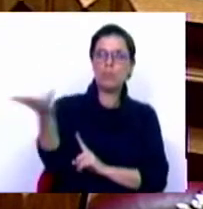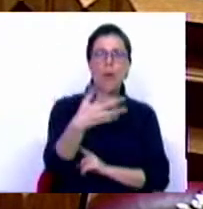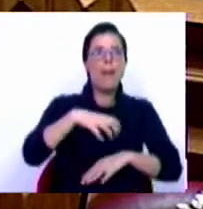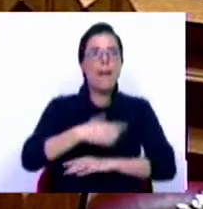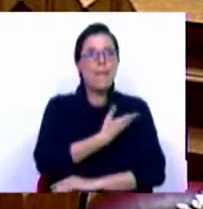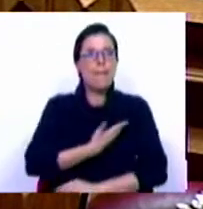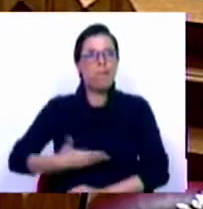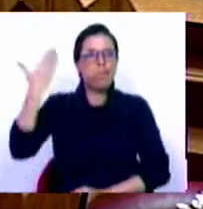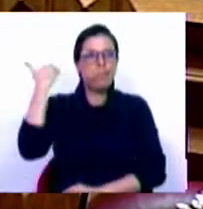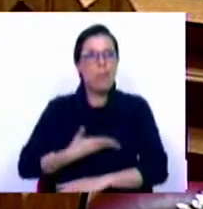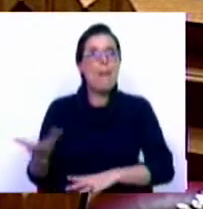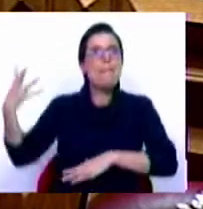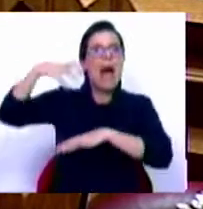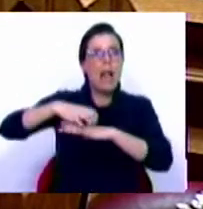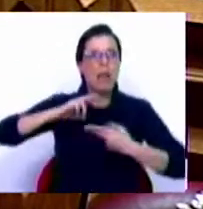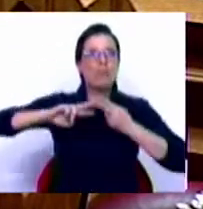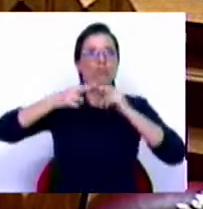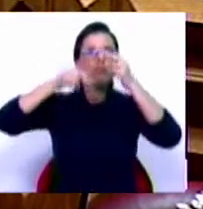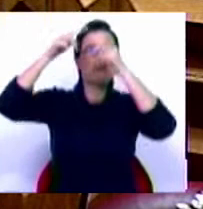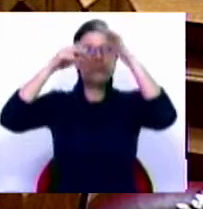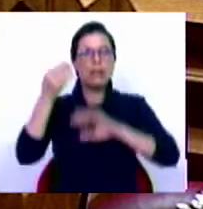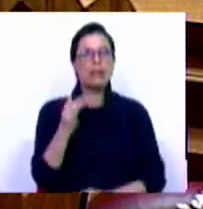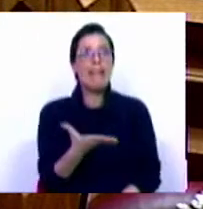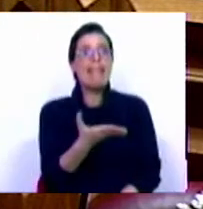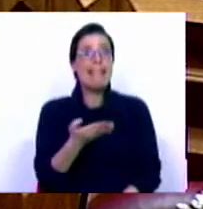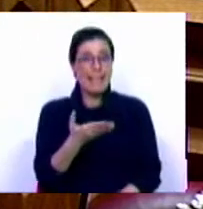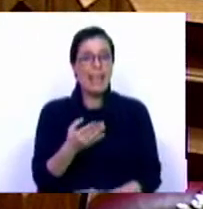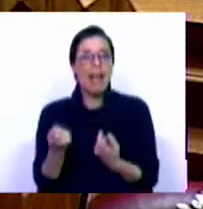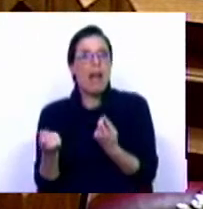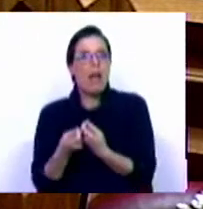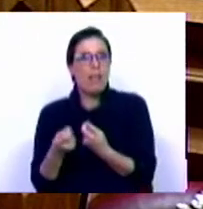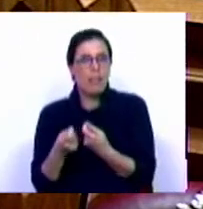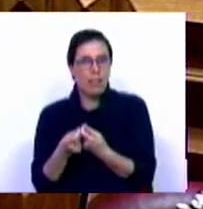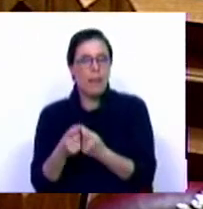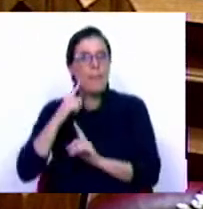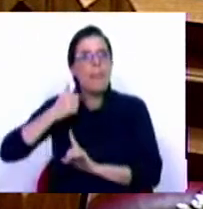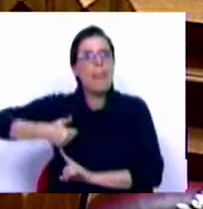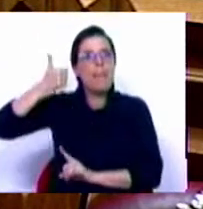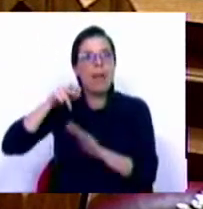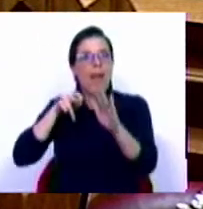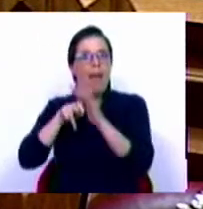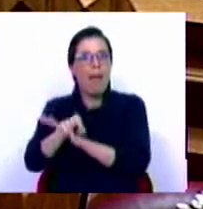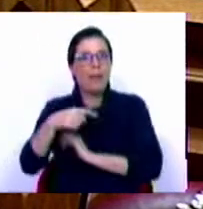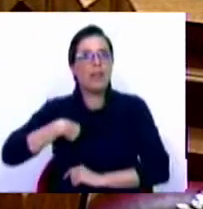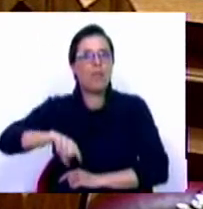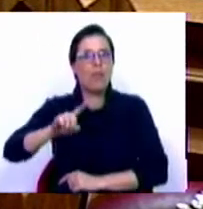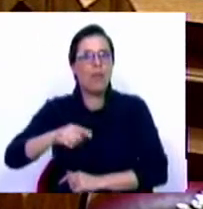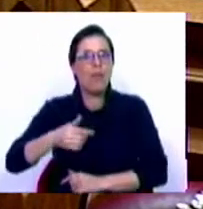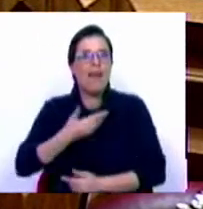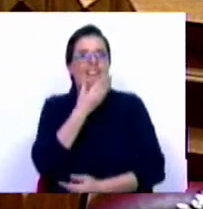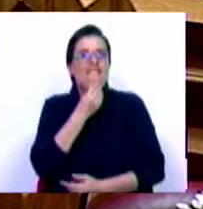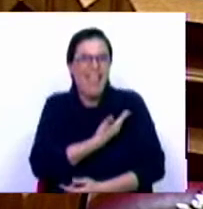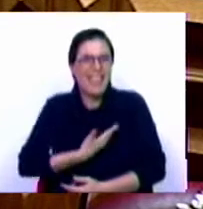Palácio Alverca, construído em finais do século XVII, junto a uma das principais entradas da cidade velha.